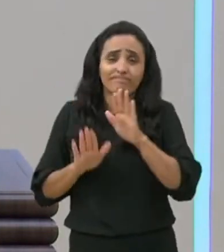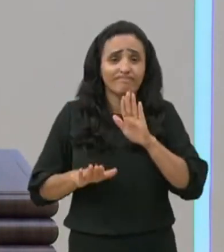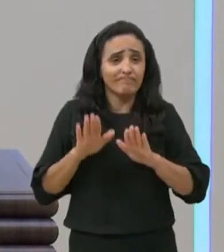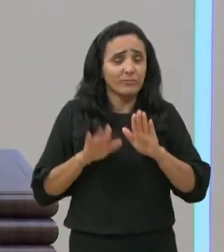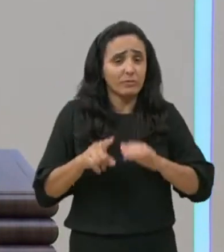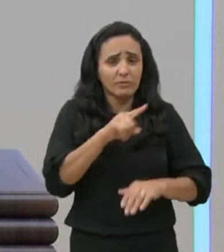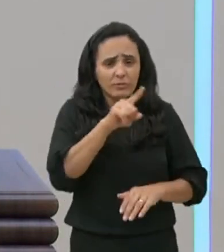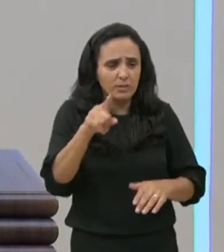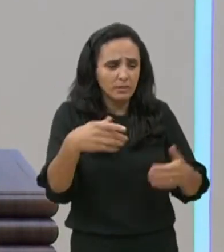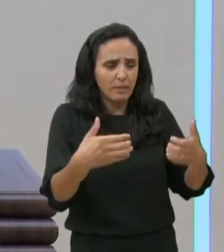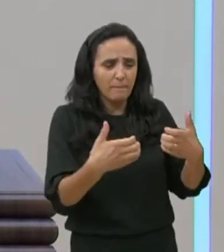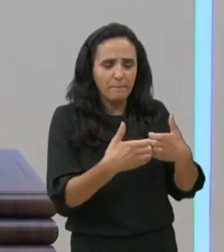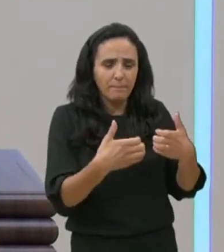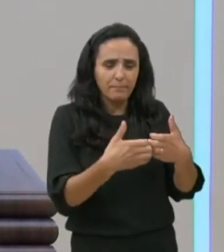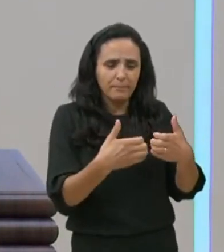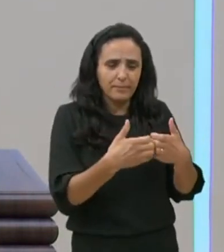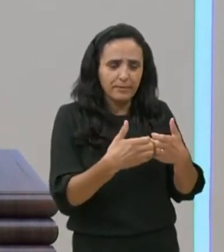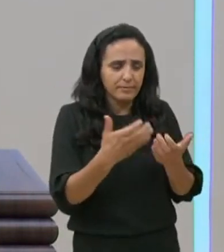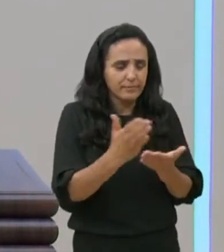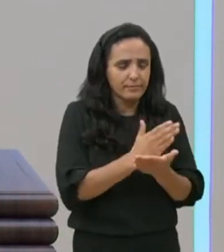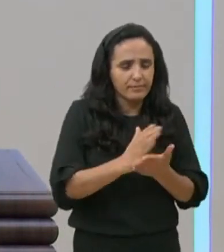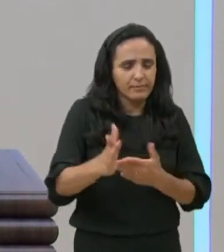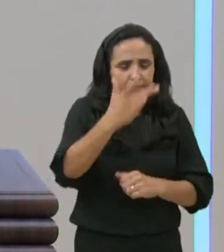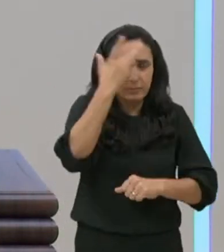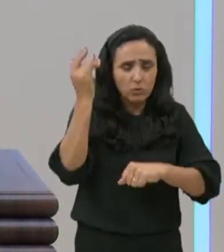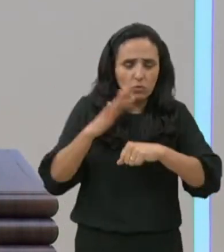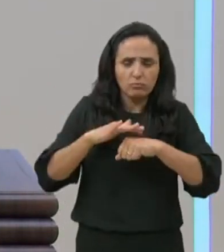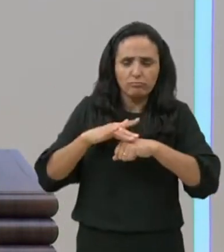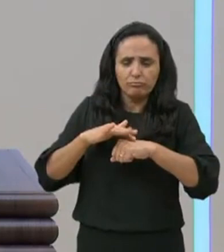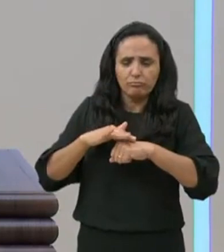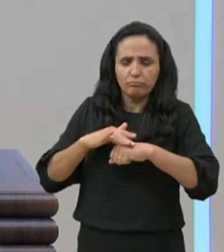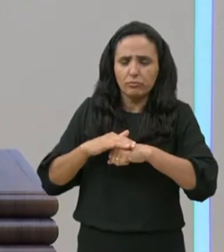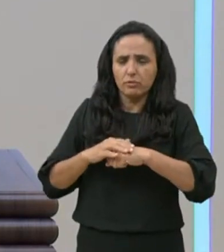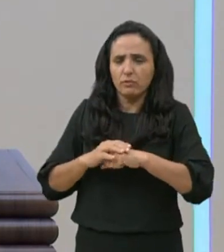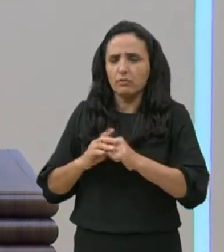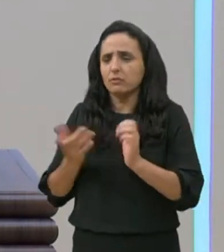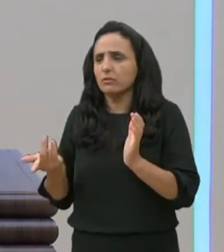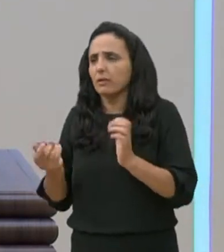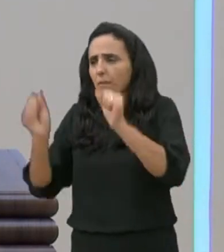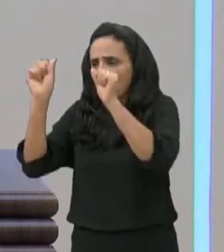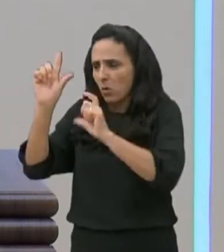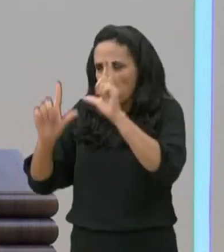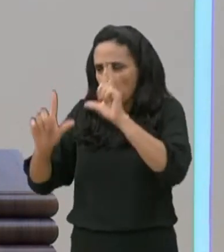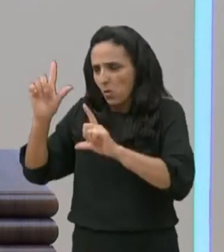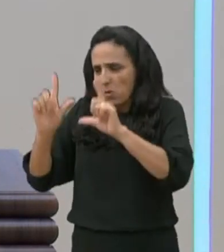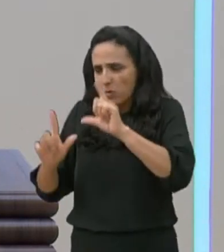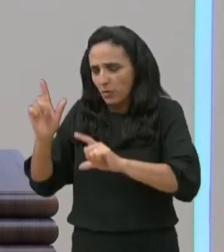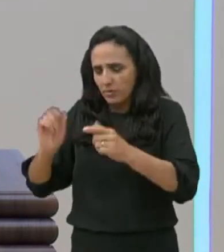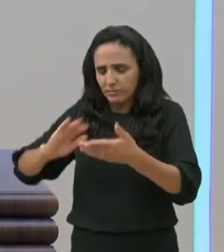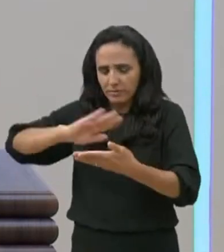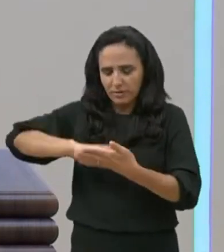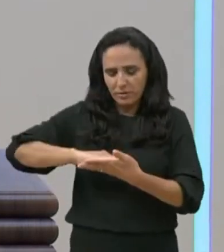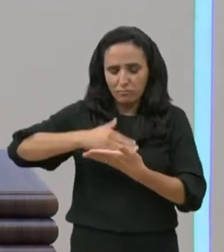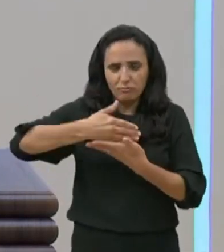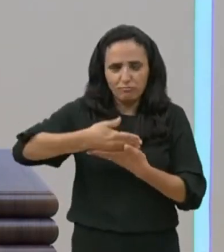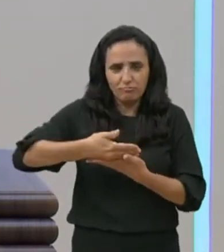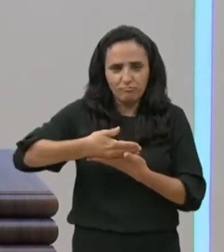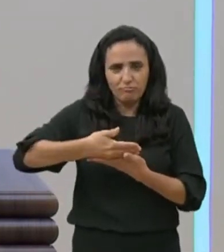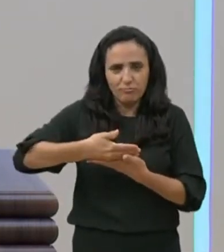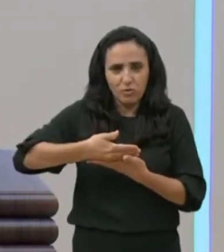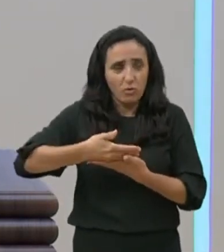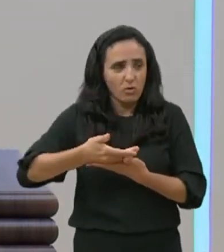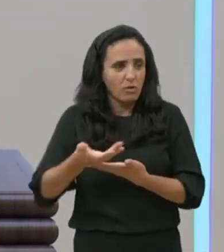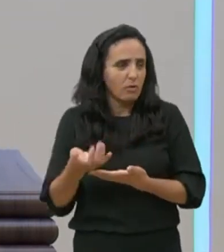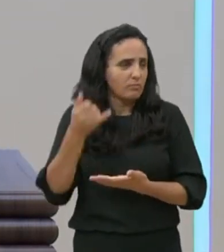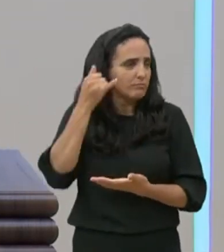esteja perto, de alguém que está enfermo, e aí ligou a televisão, ou o seu smartphone, ou ligou o seu radinho, e